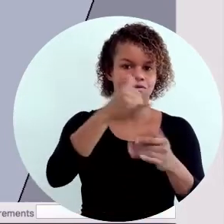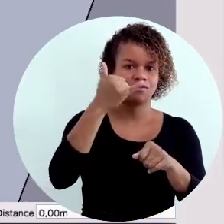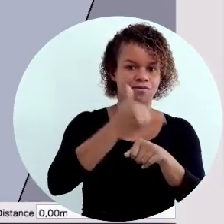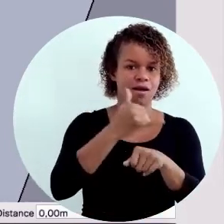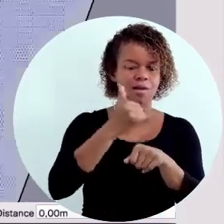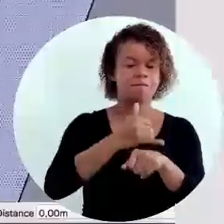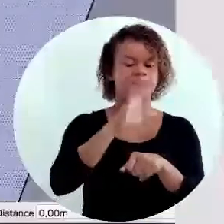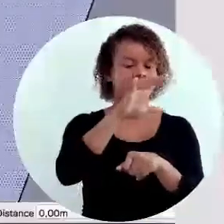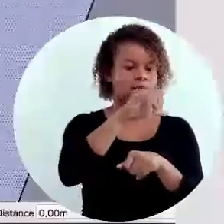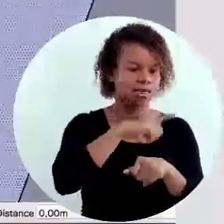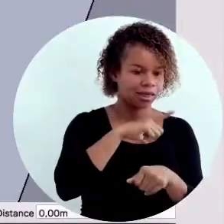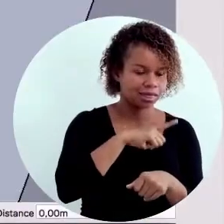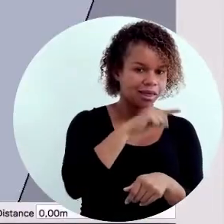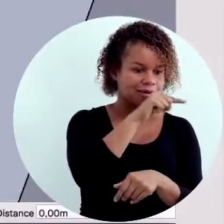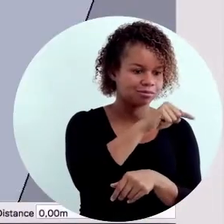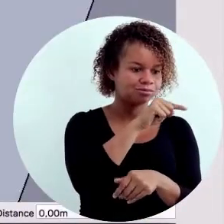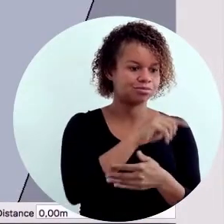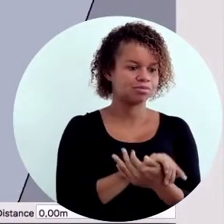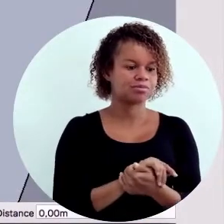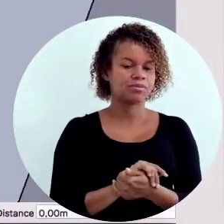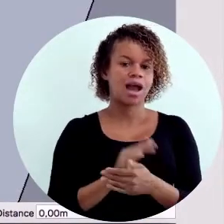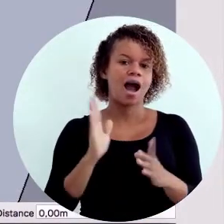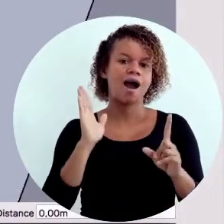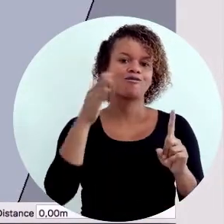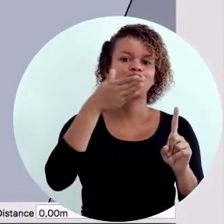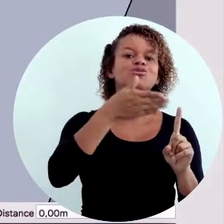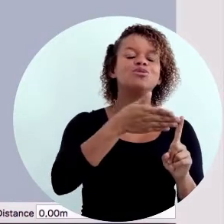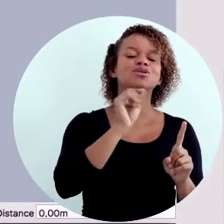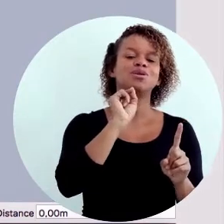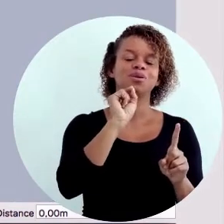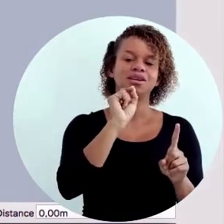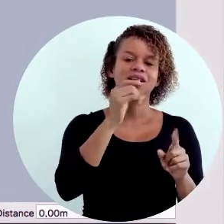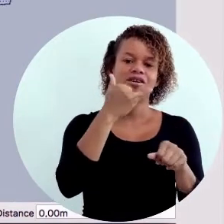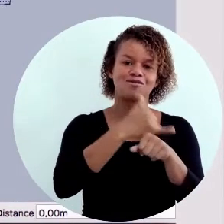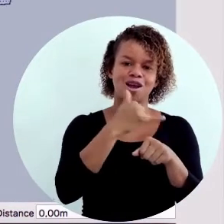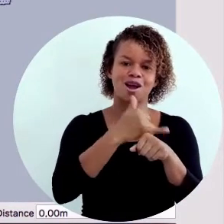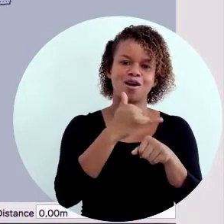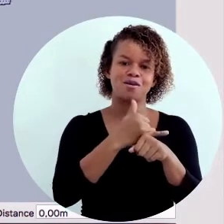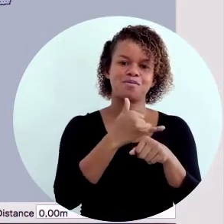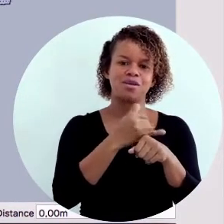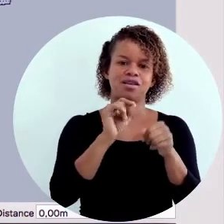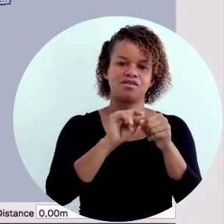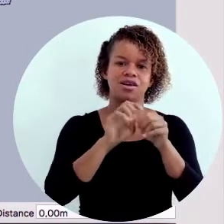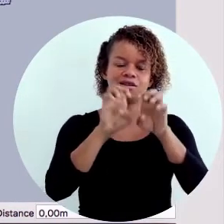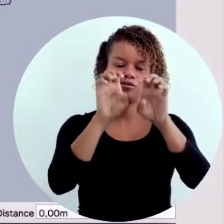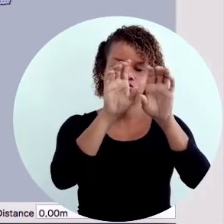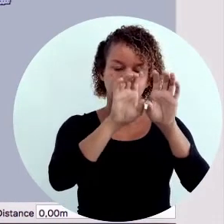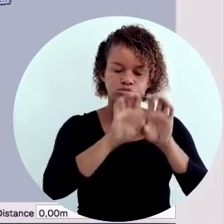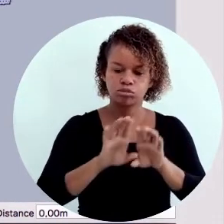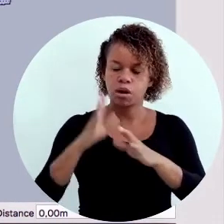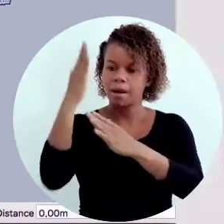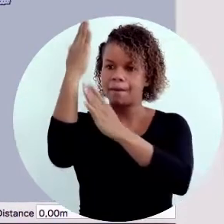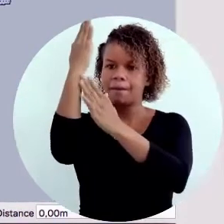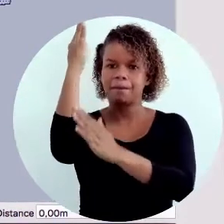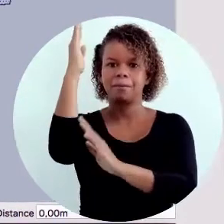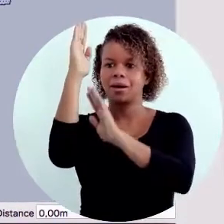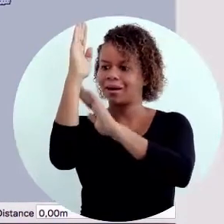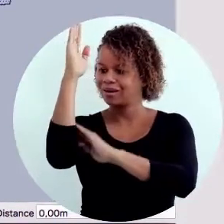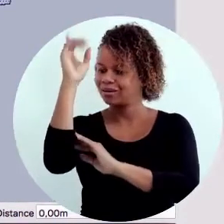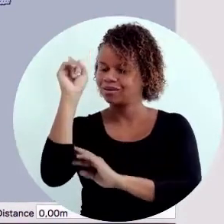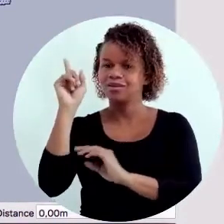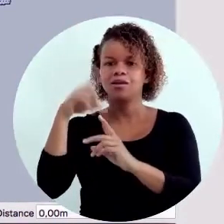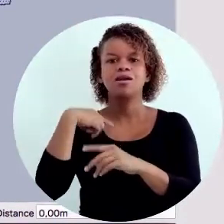Selecionando essa ferramenta. Além dela ter a... A função de... De fazer a extrusão de